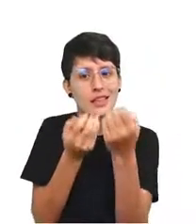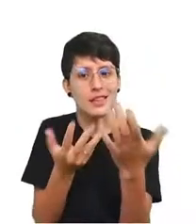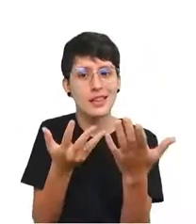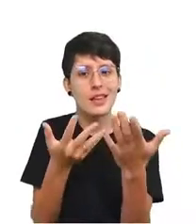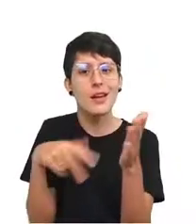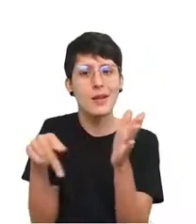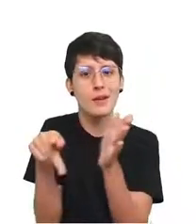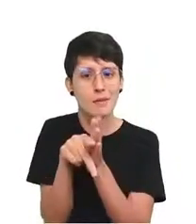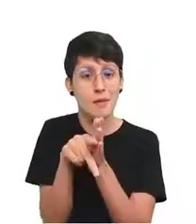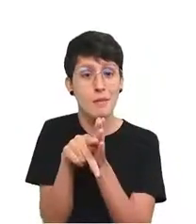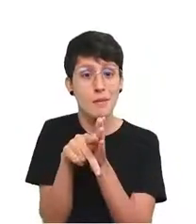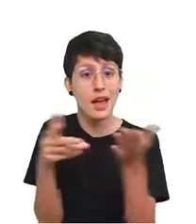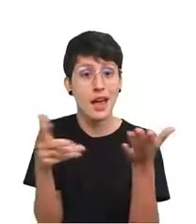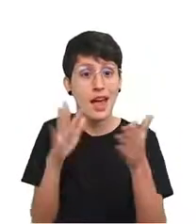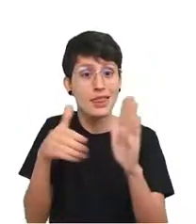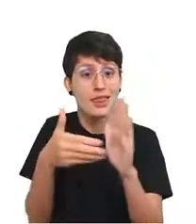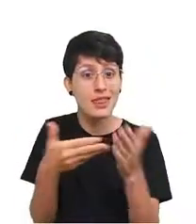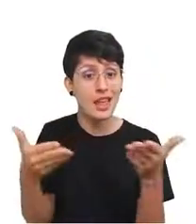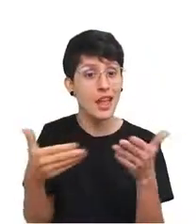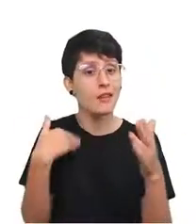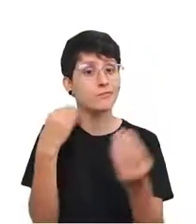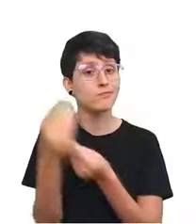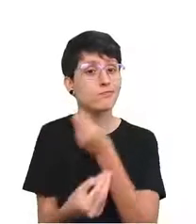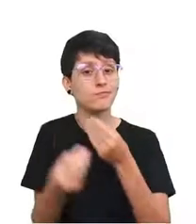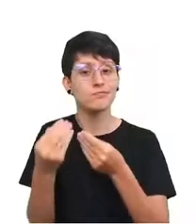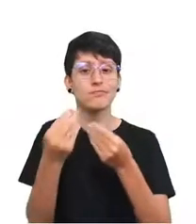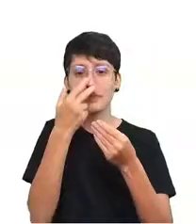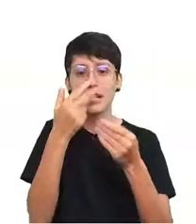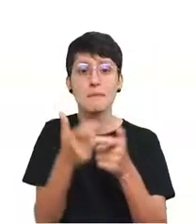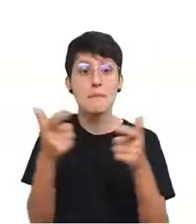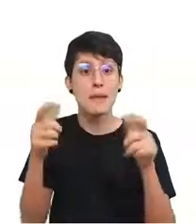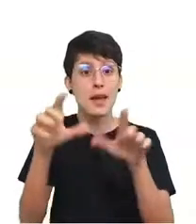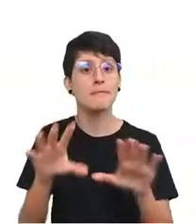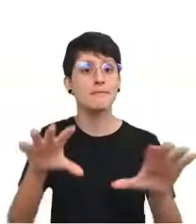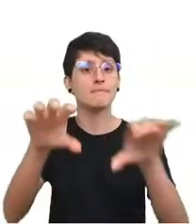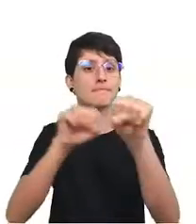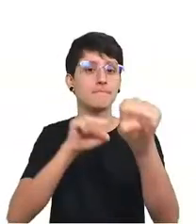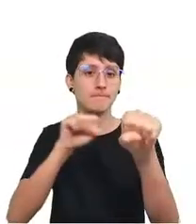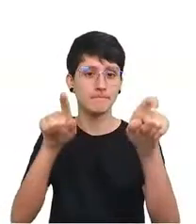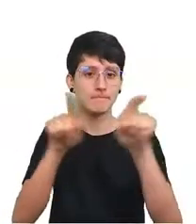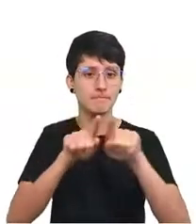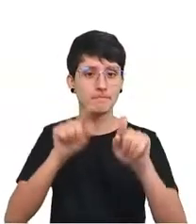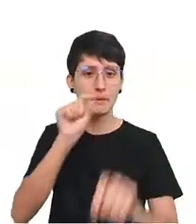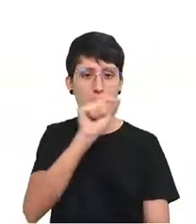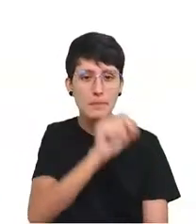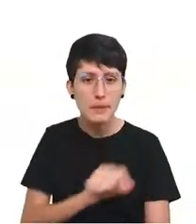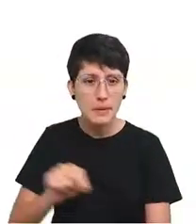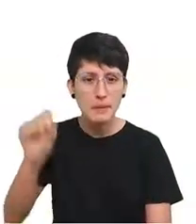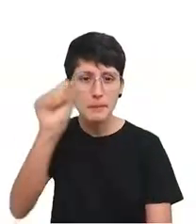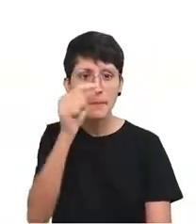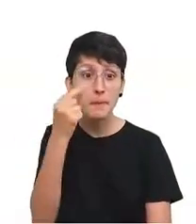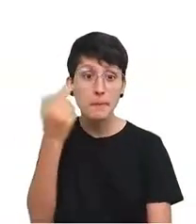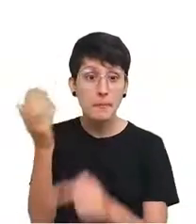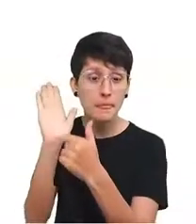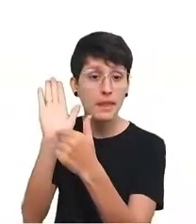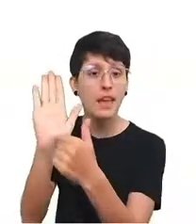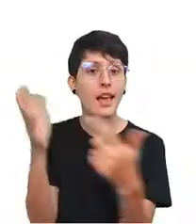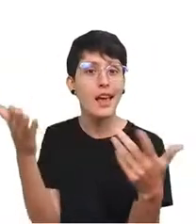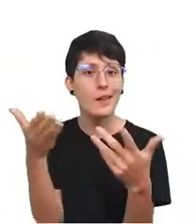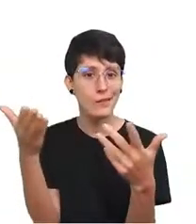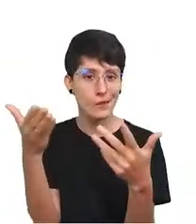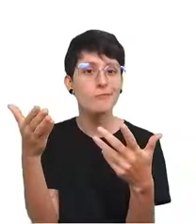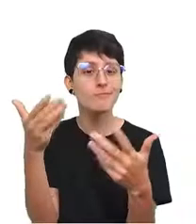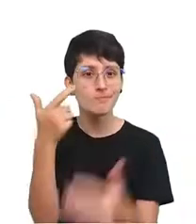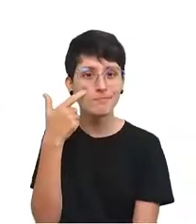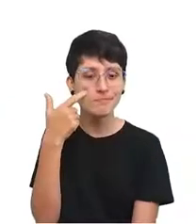agora foi formada, em grande parte, pelo mapa que está nessa tela agora. Foi formada por uma